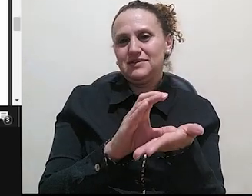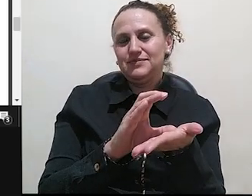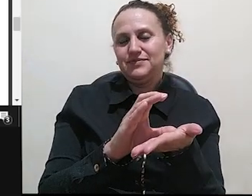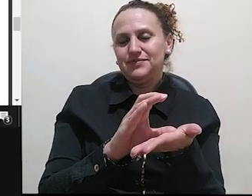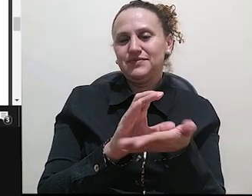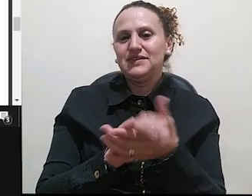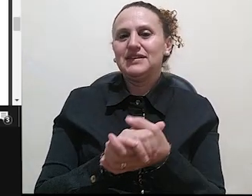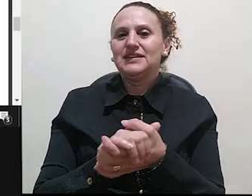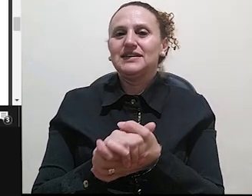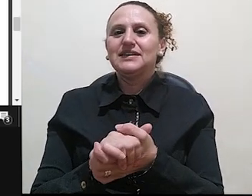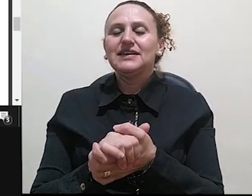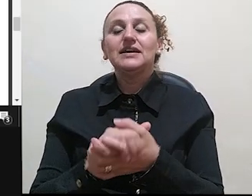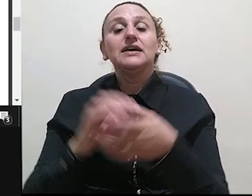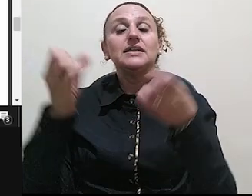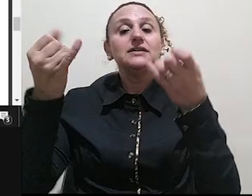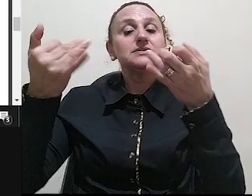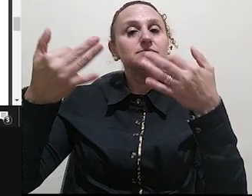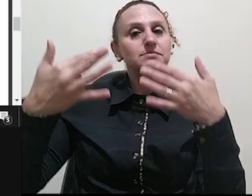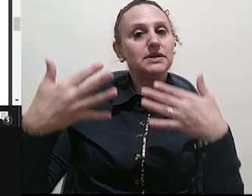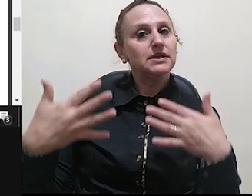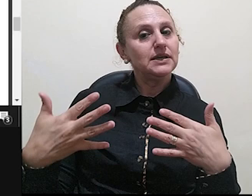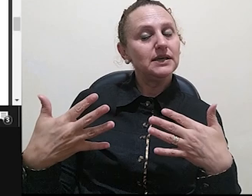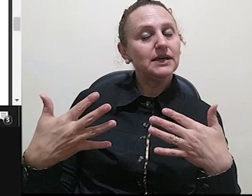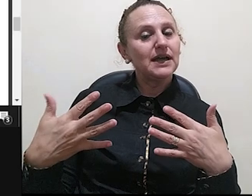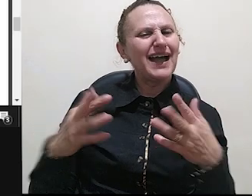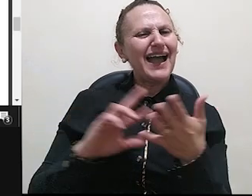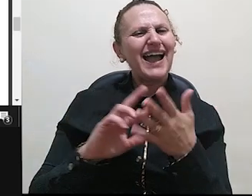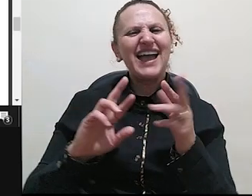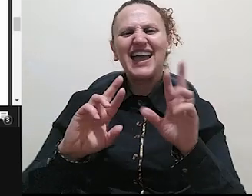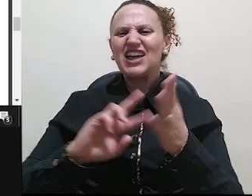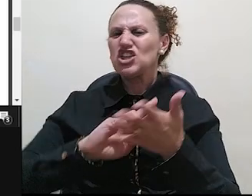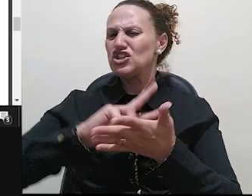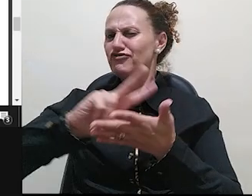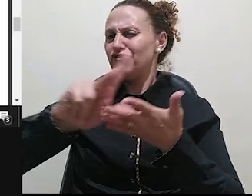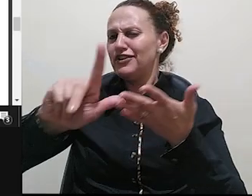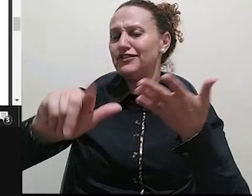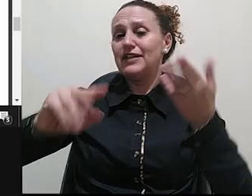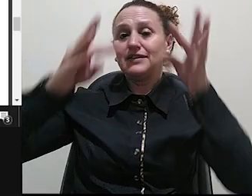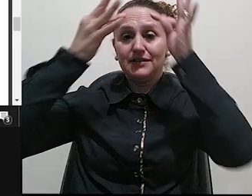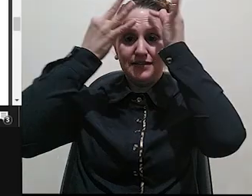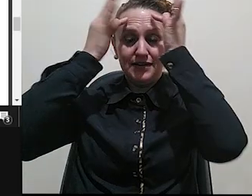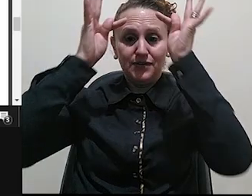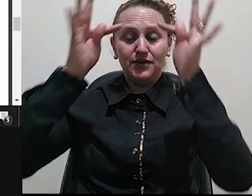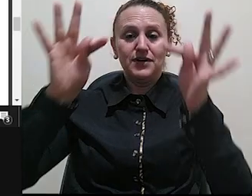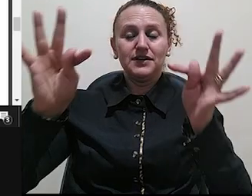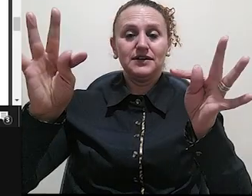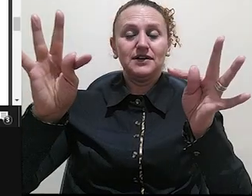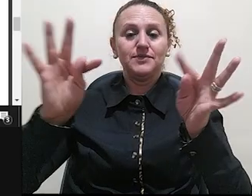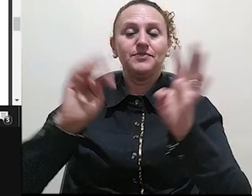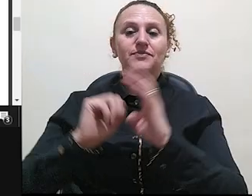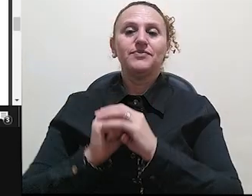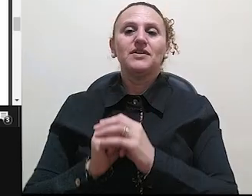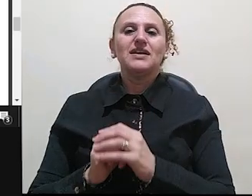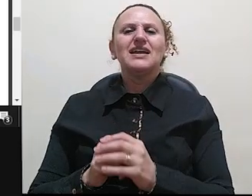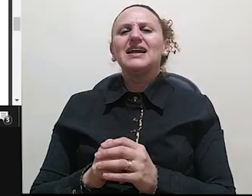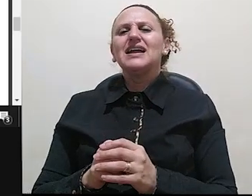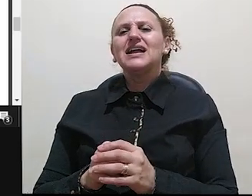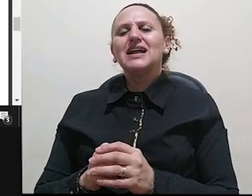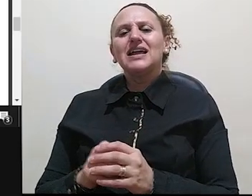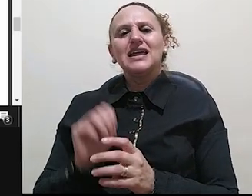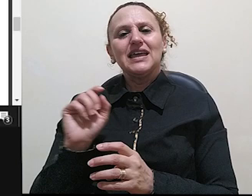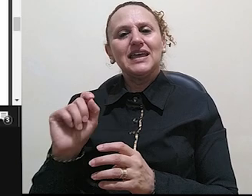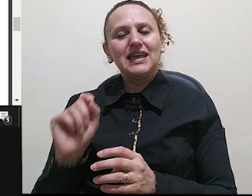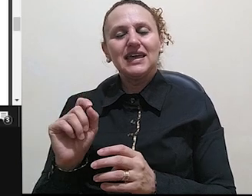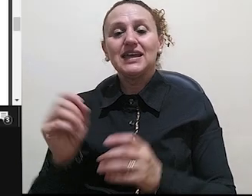fala da diversidade teórica, o Borges Neto, e o autor da resenha menciona. Ele já falou isso no primeiro